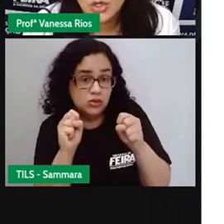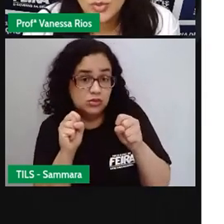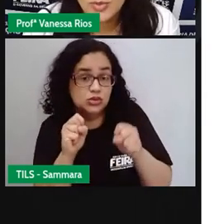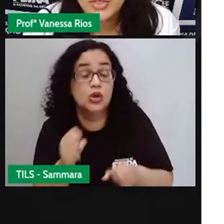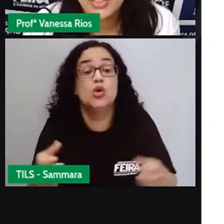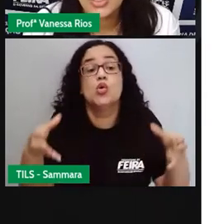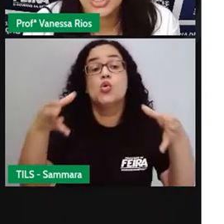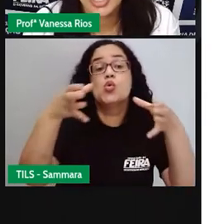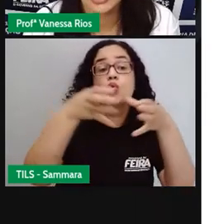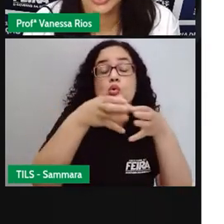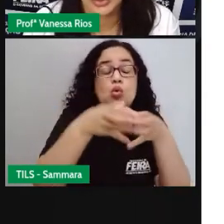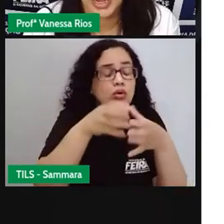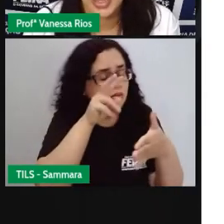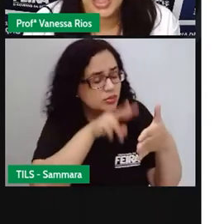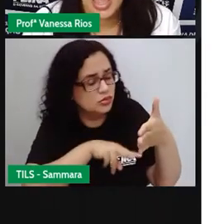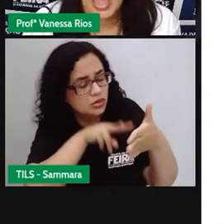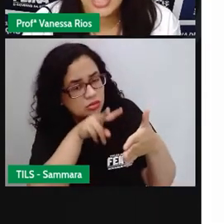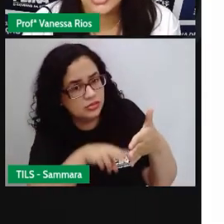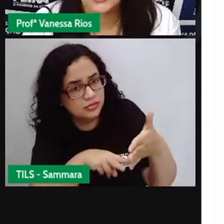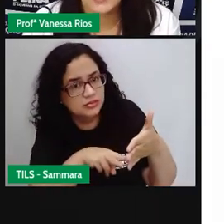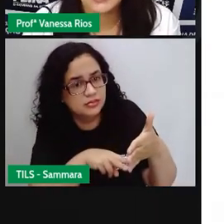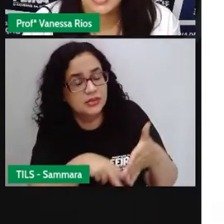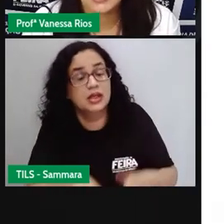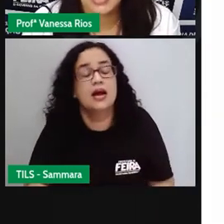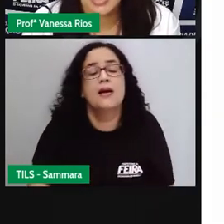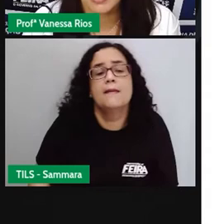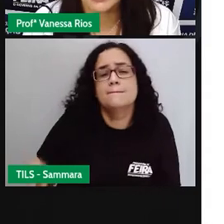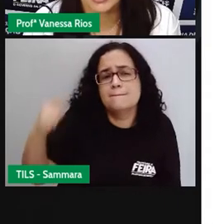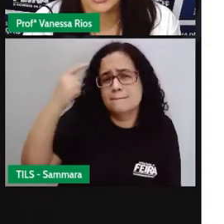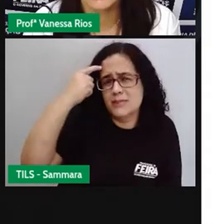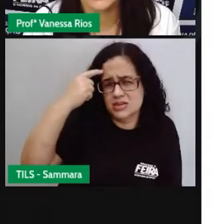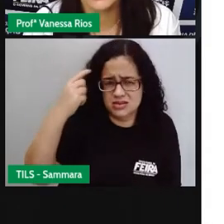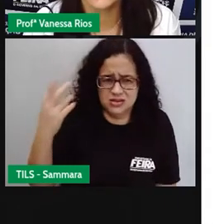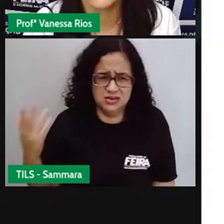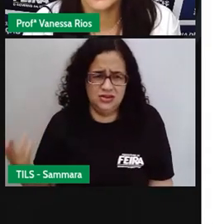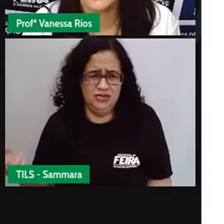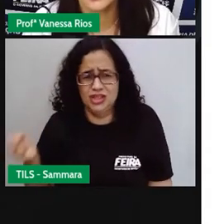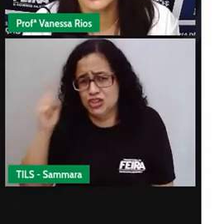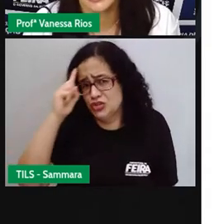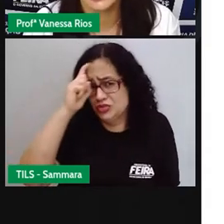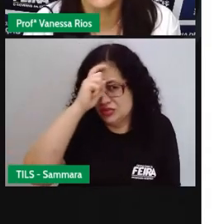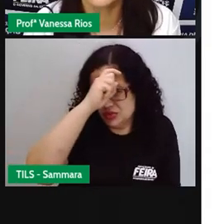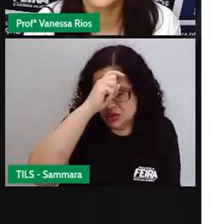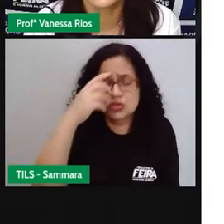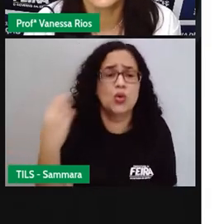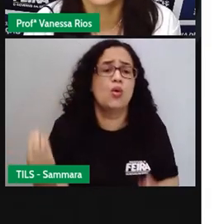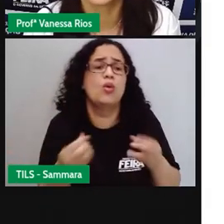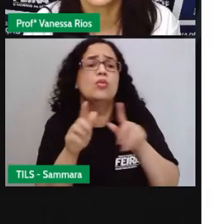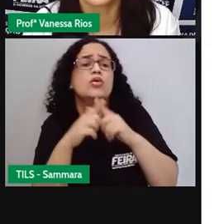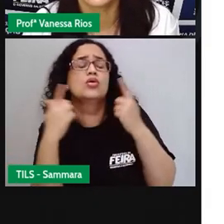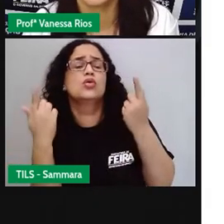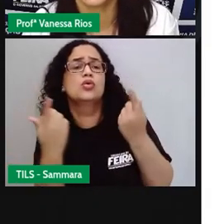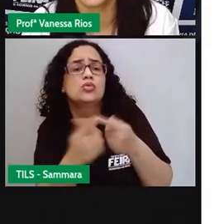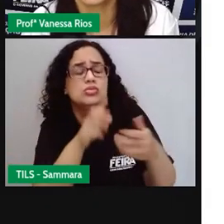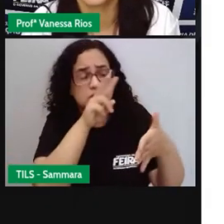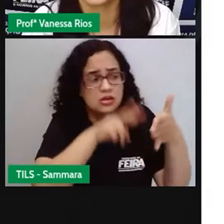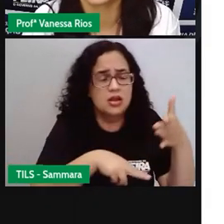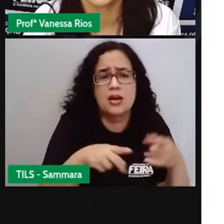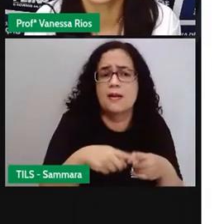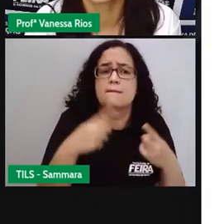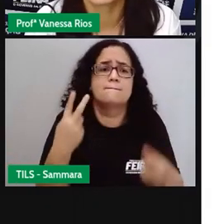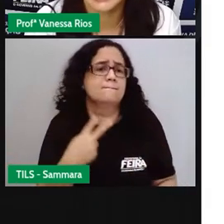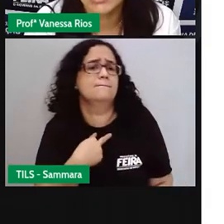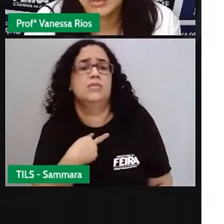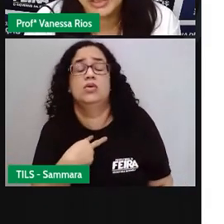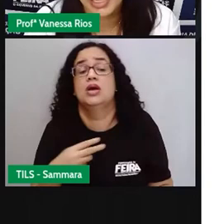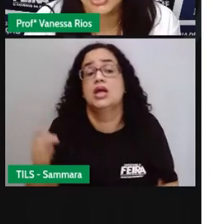grupos de leitura. Aí, a gente pensa assim, ah, mas agora fica difícil criar grupos de leitura, porque eu não posso